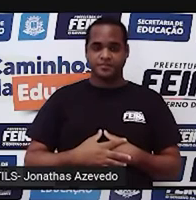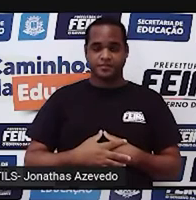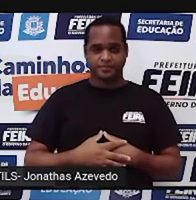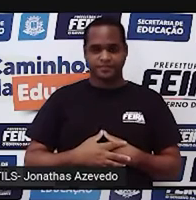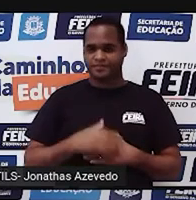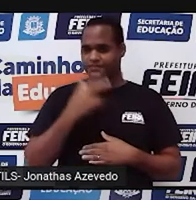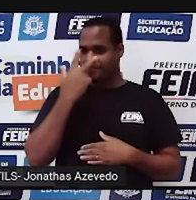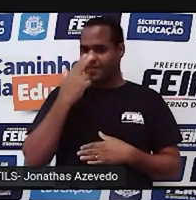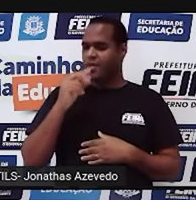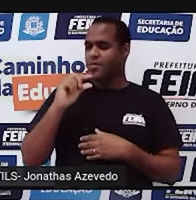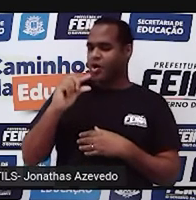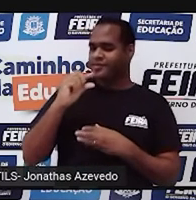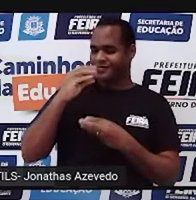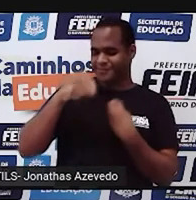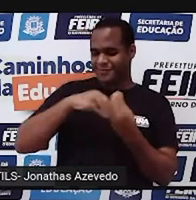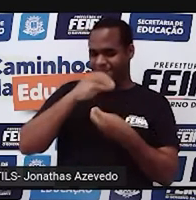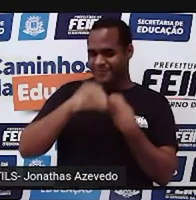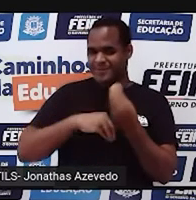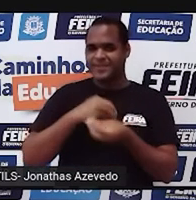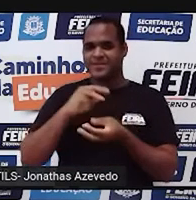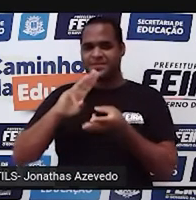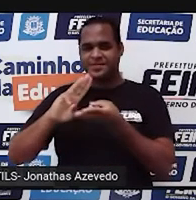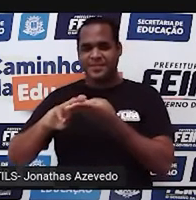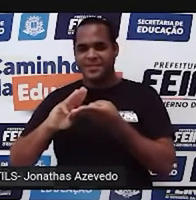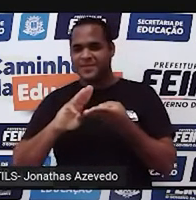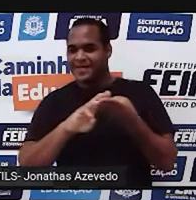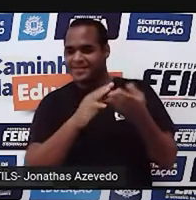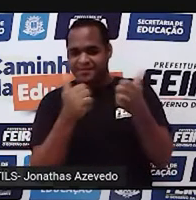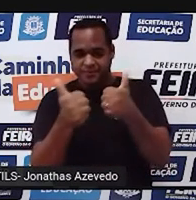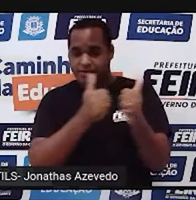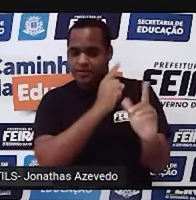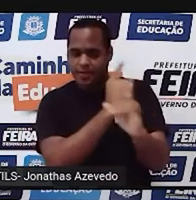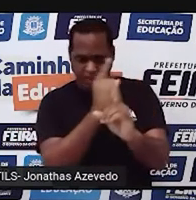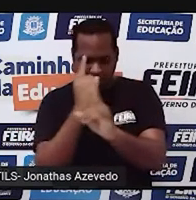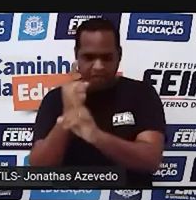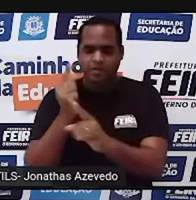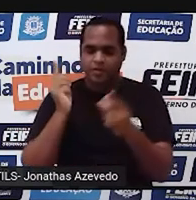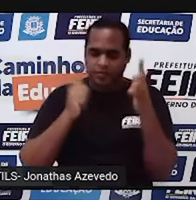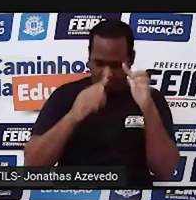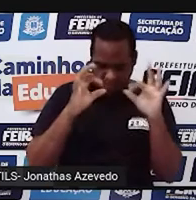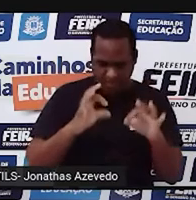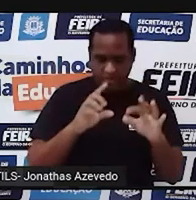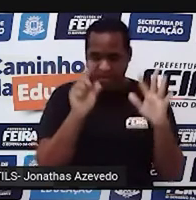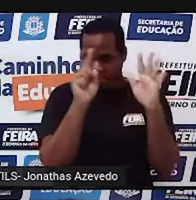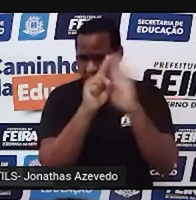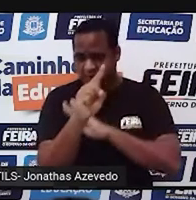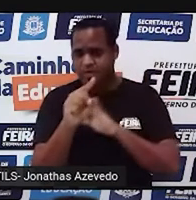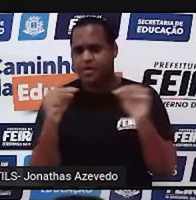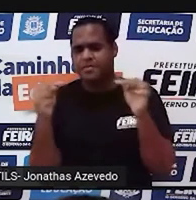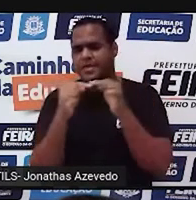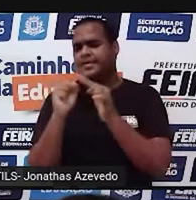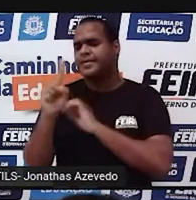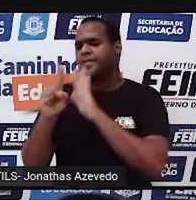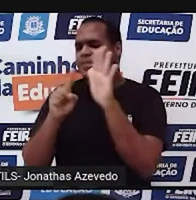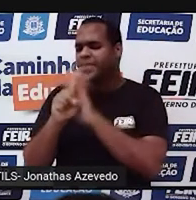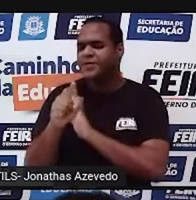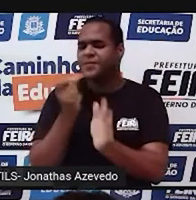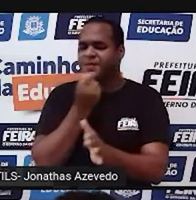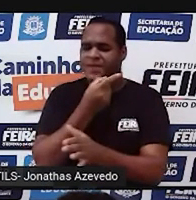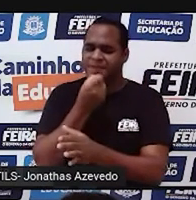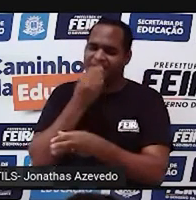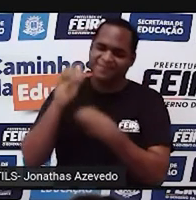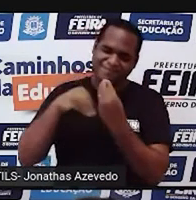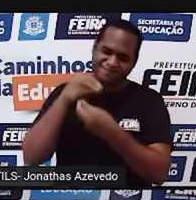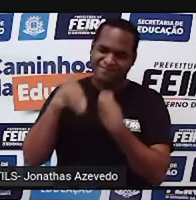da matemática engraçada que a gente pode encontrar por aí, certo? É uma perguntinha como se fosse uma pergunta de uma piada,